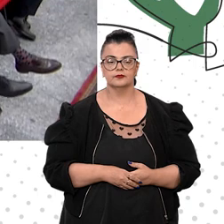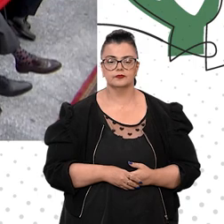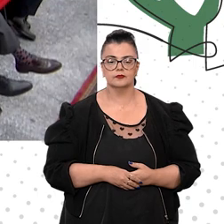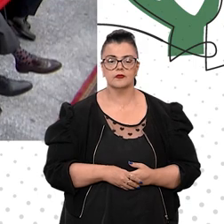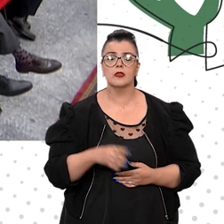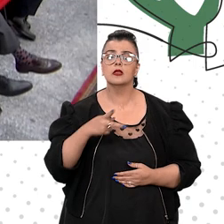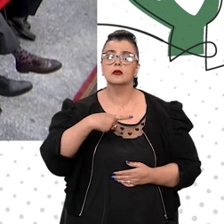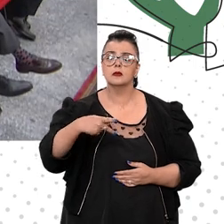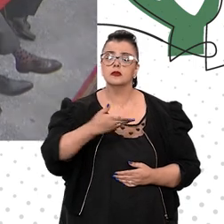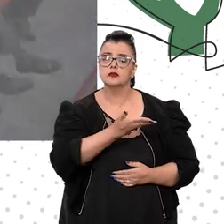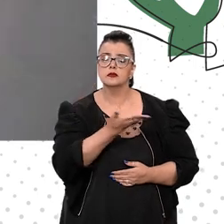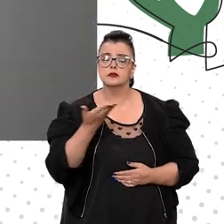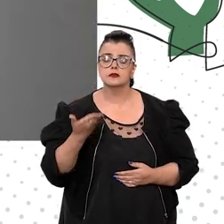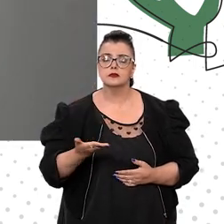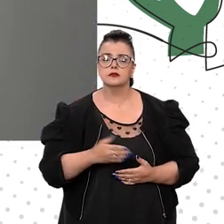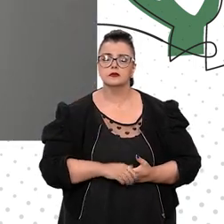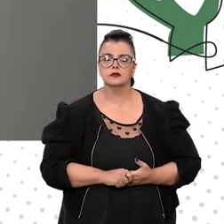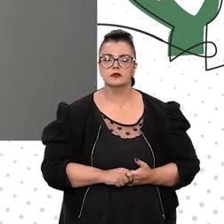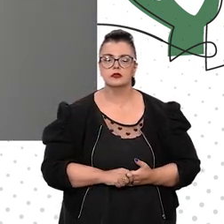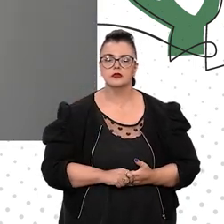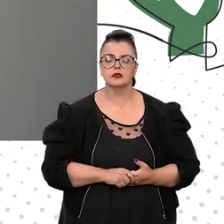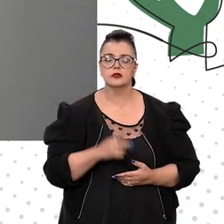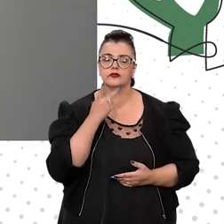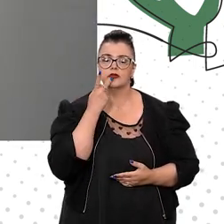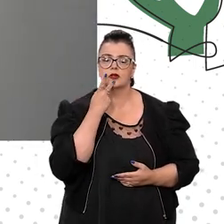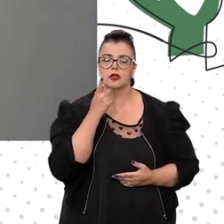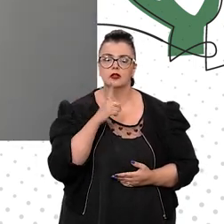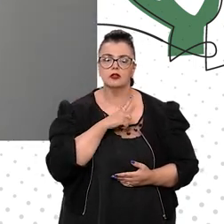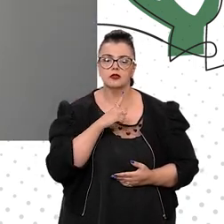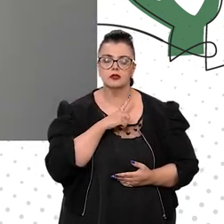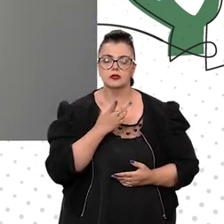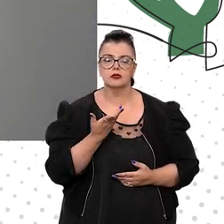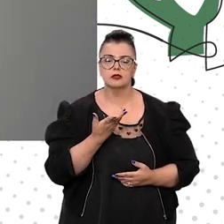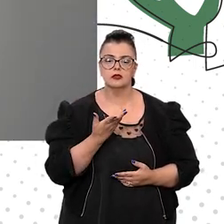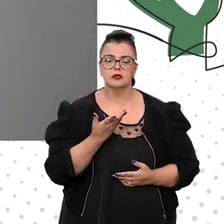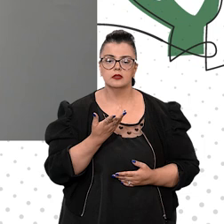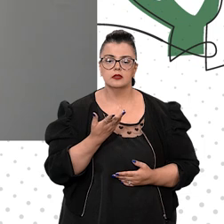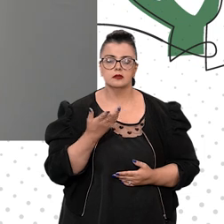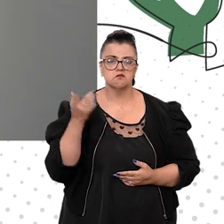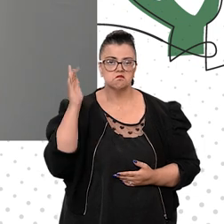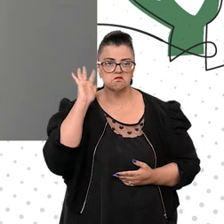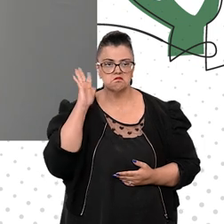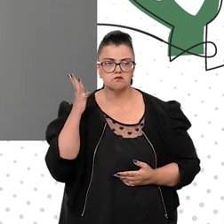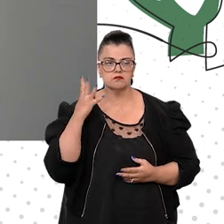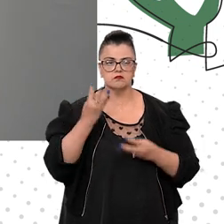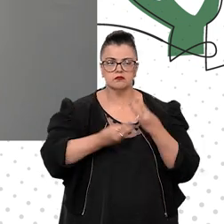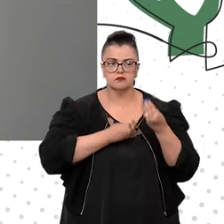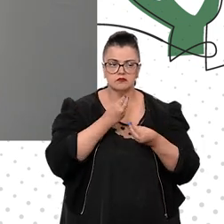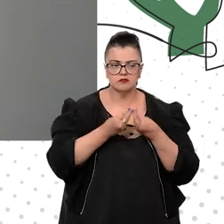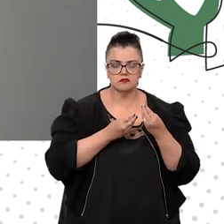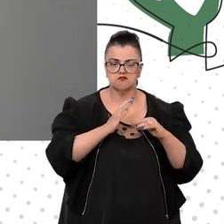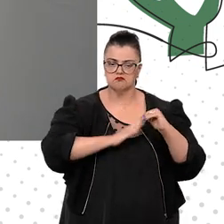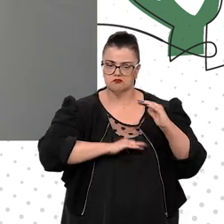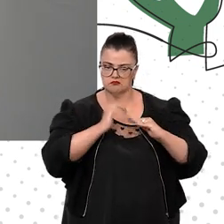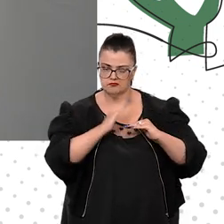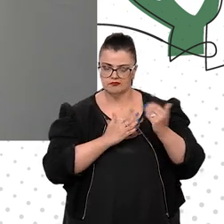Presidente, eu tenho, assim, no meu horizonte, no meu dia a dia, enquanto